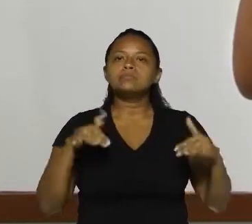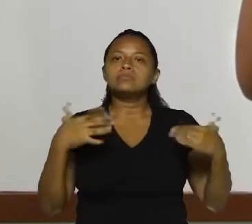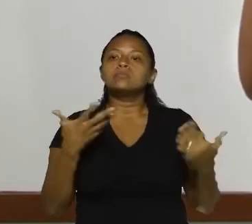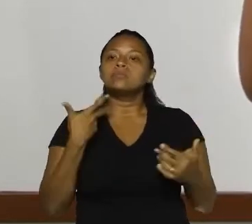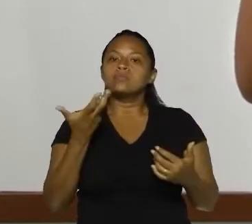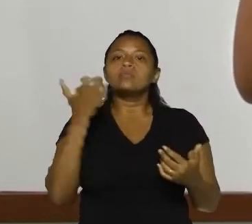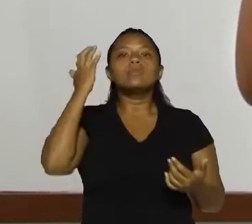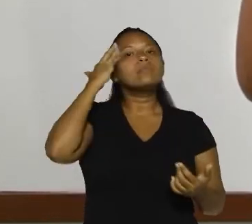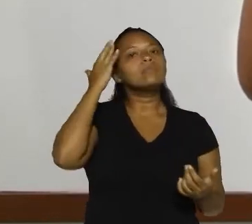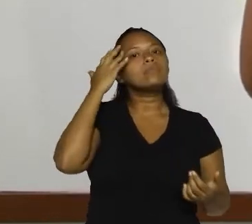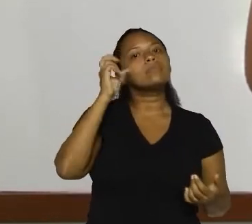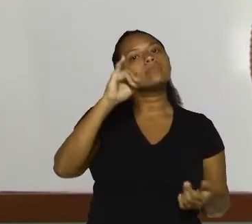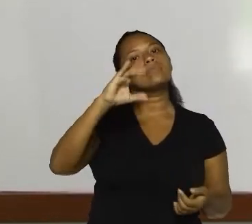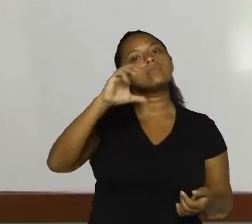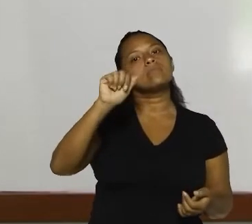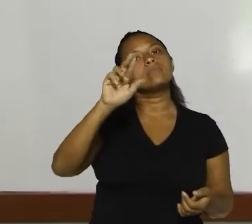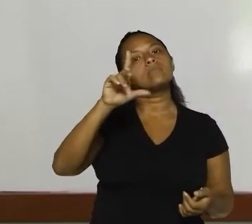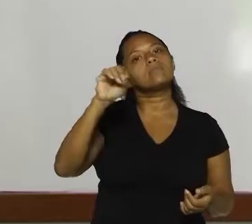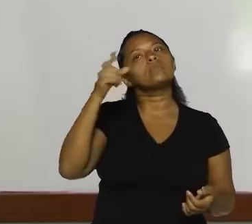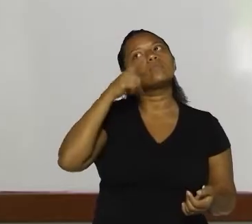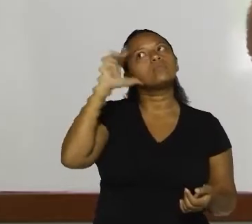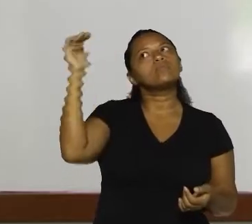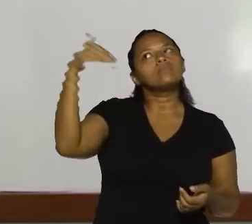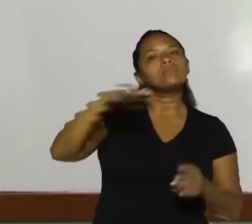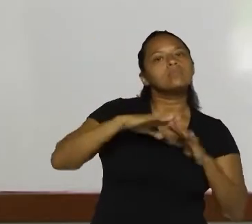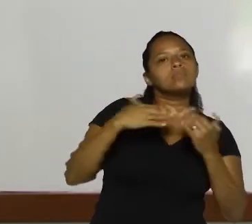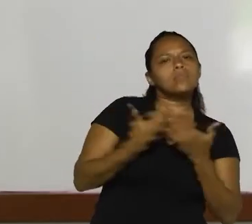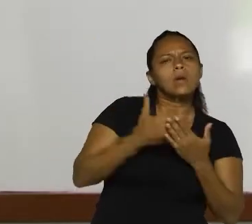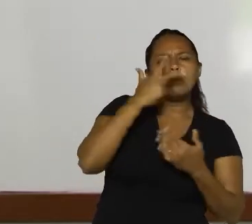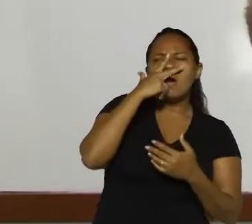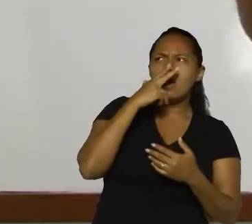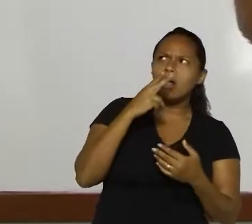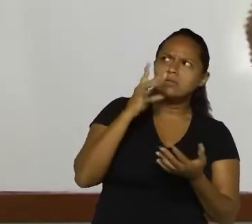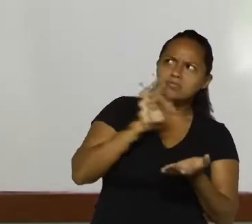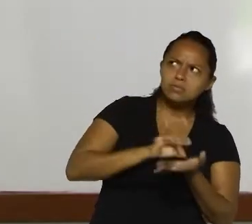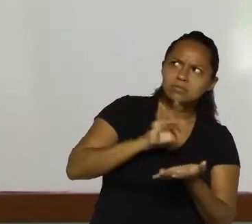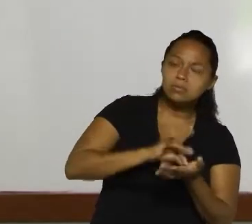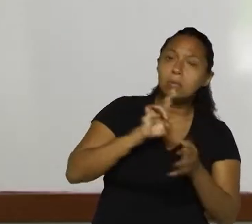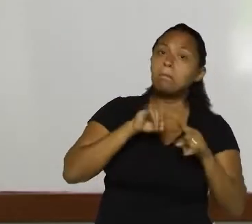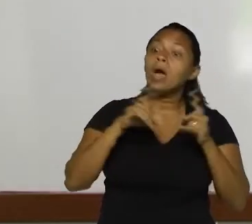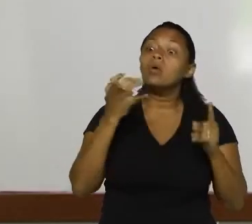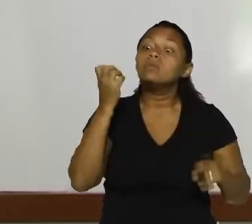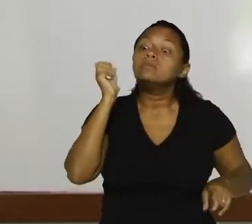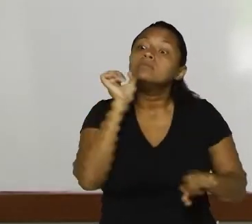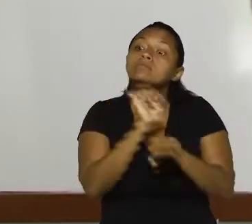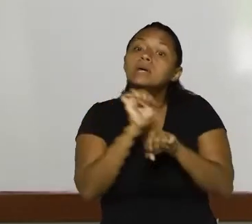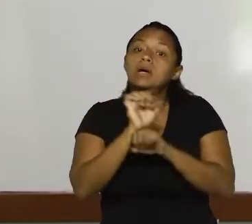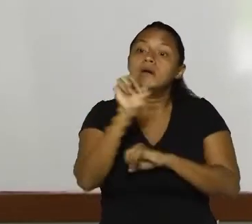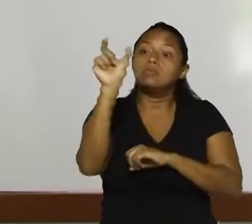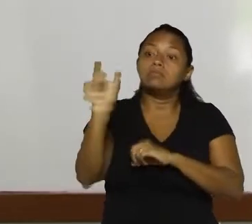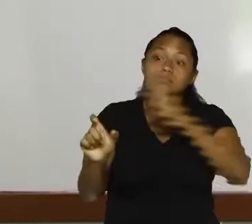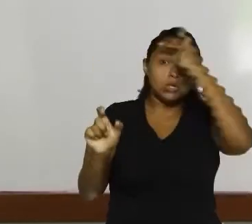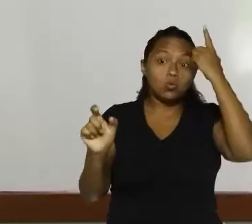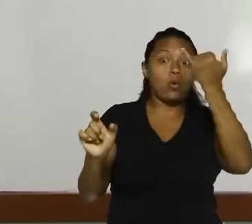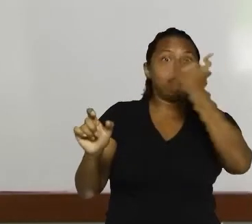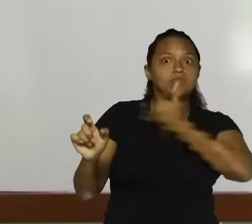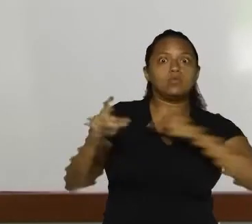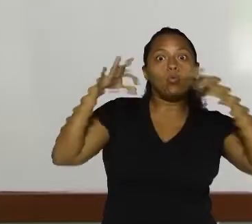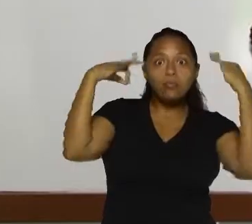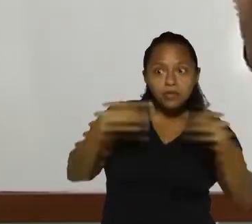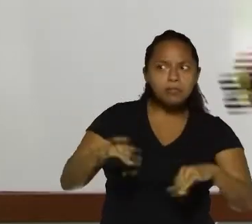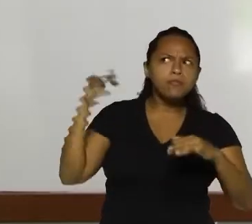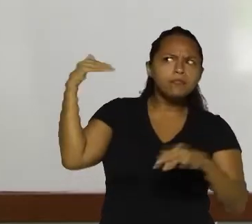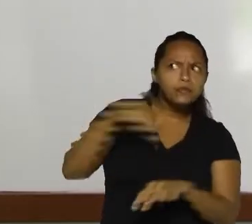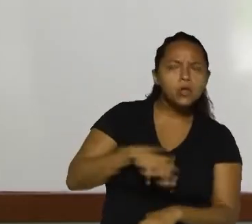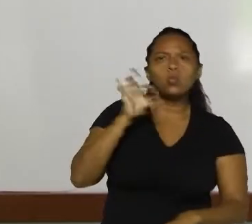eu digo, quero saber se Carlos veio à escola ontem, parece uma afirmação. Mas, eu quero que a pessoa me diga. Eu aguardo uma resposta. Então,